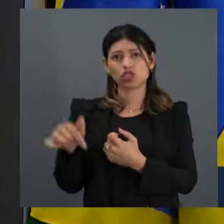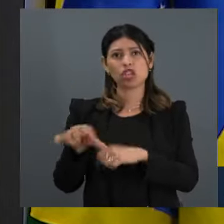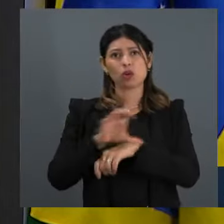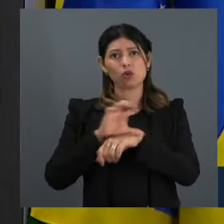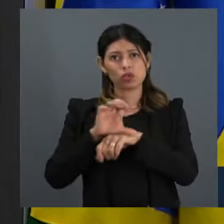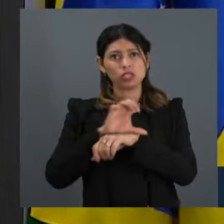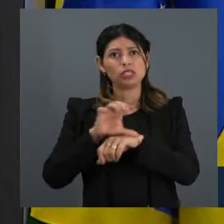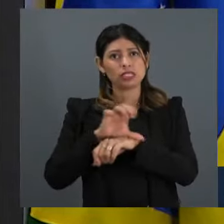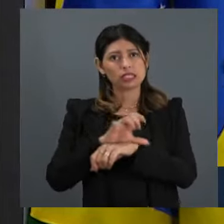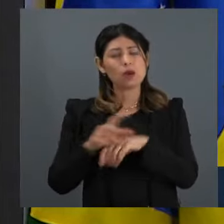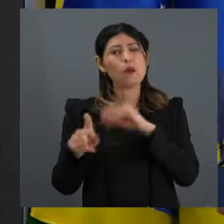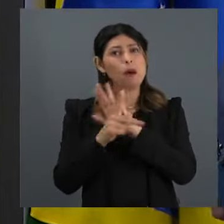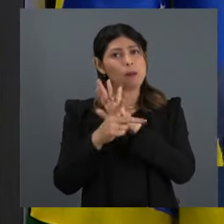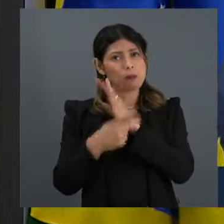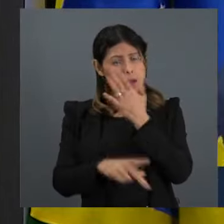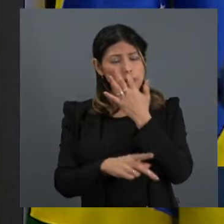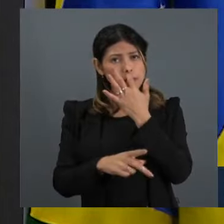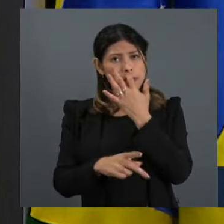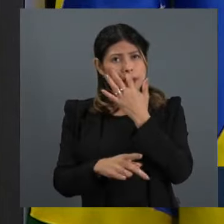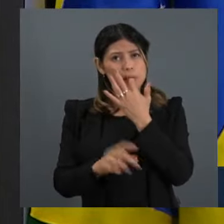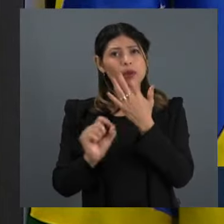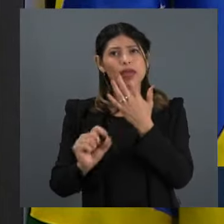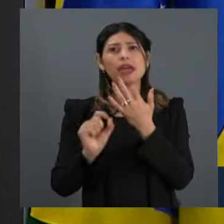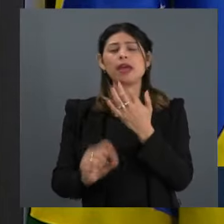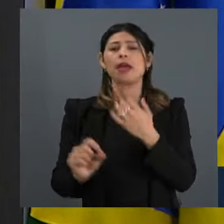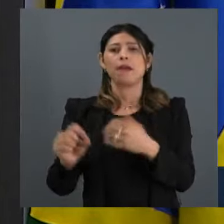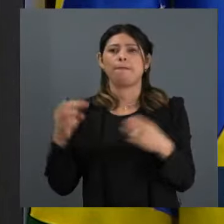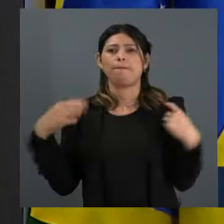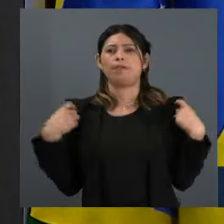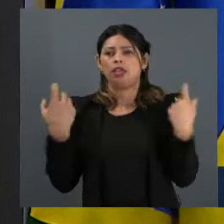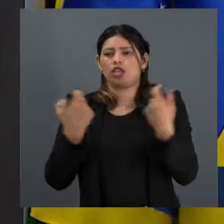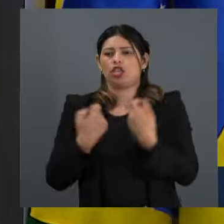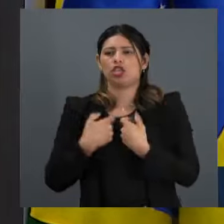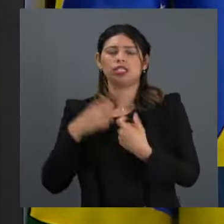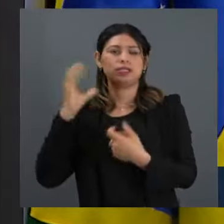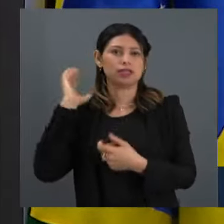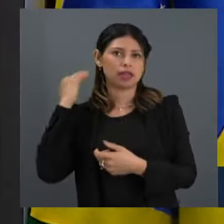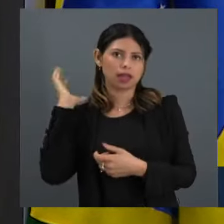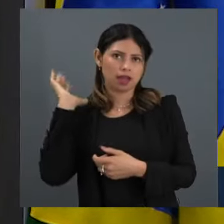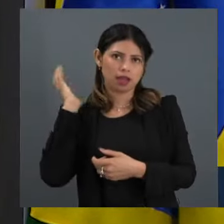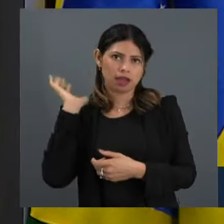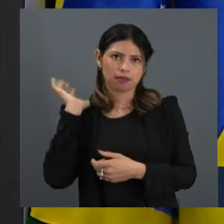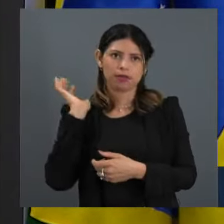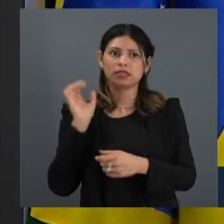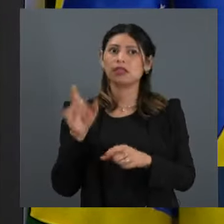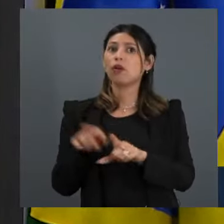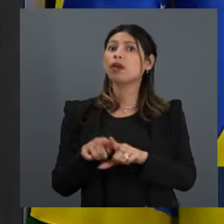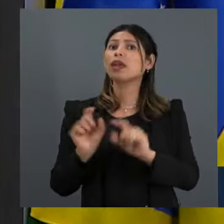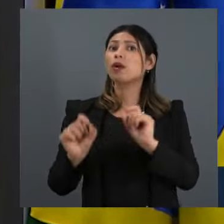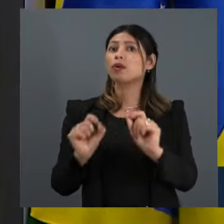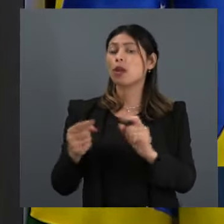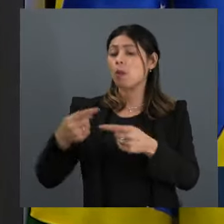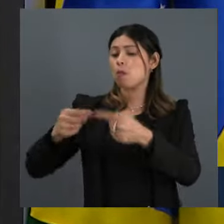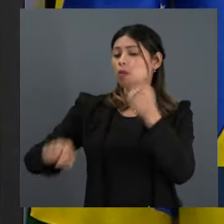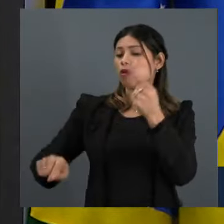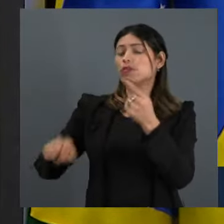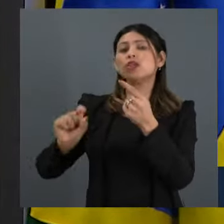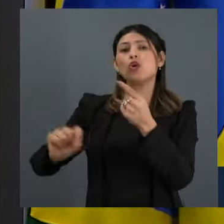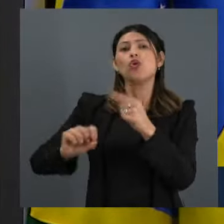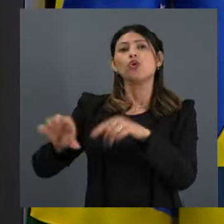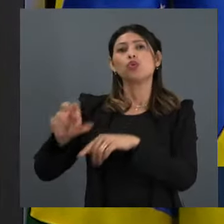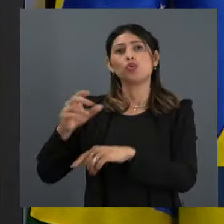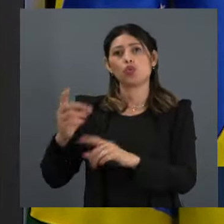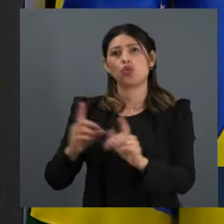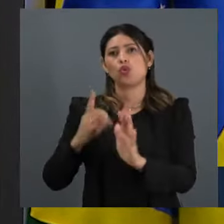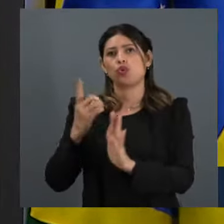pela própria ministra Carmen Lúcia, no julgamento presidido por Moraes, que pedia a proibição do lançamento do documentário